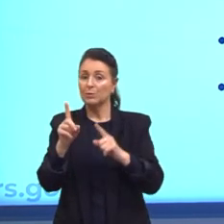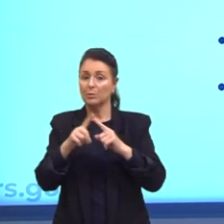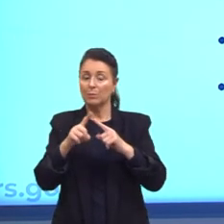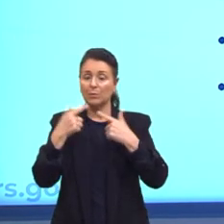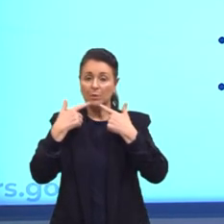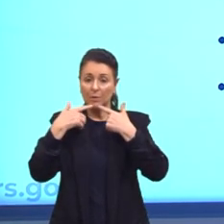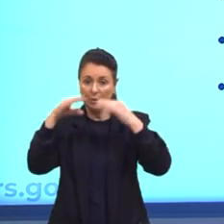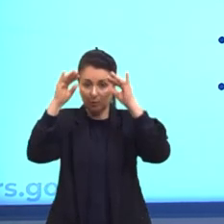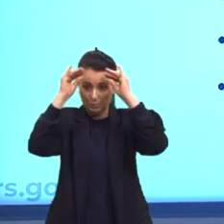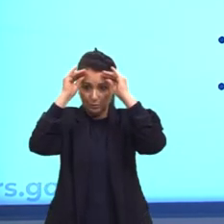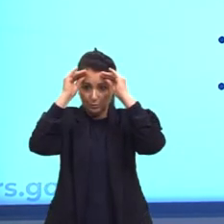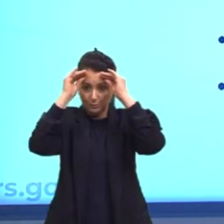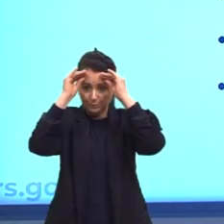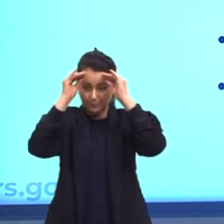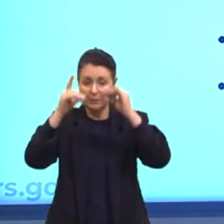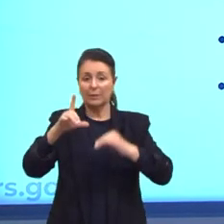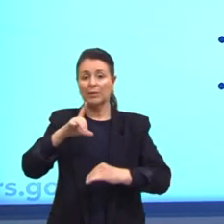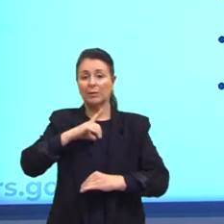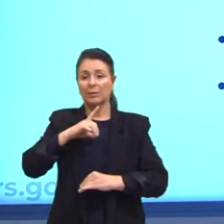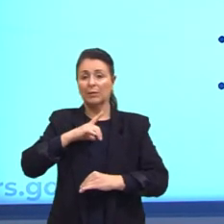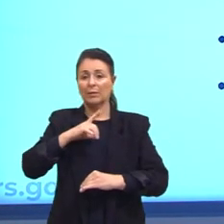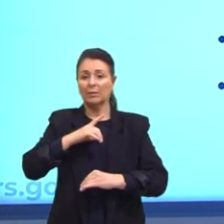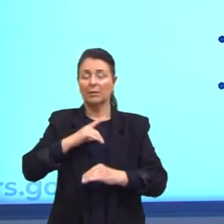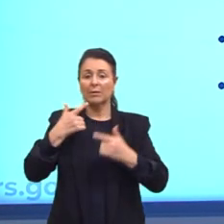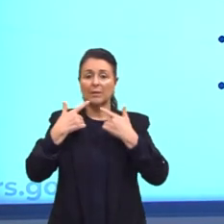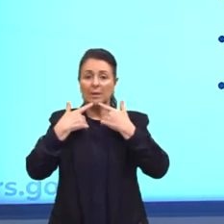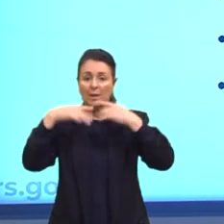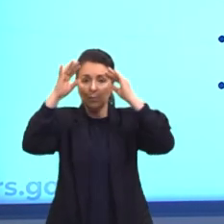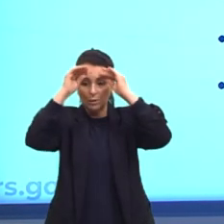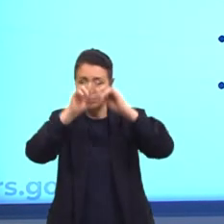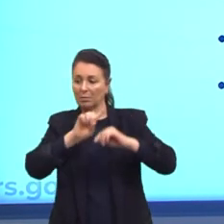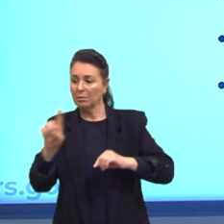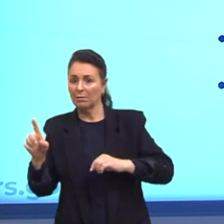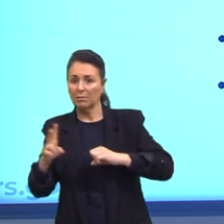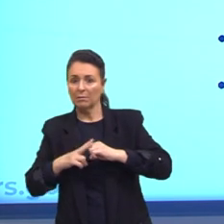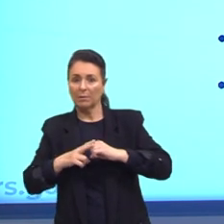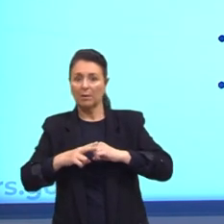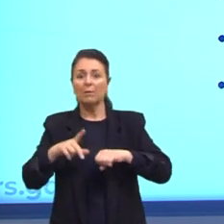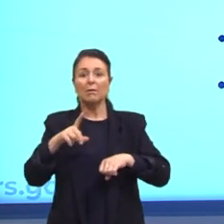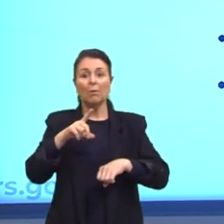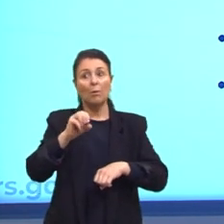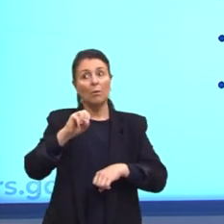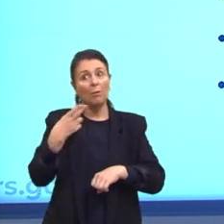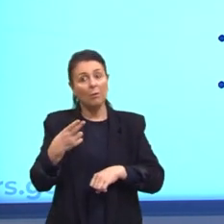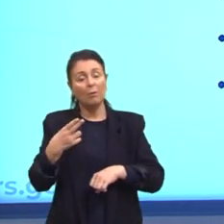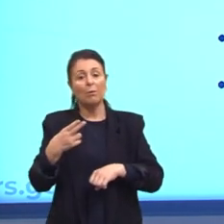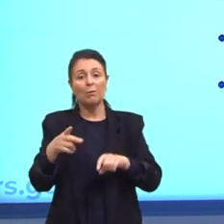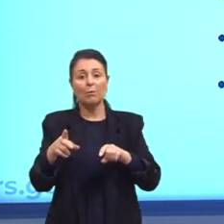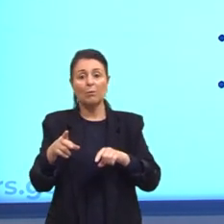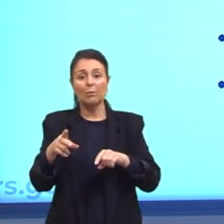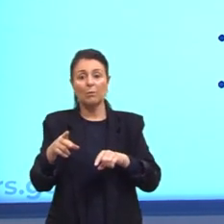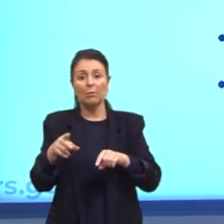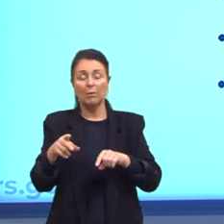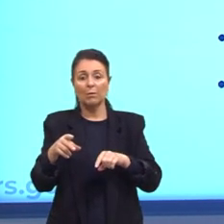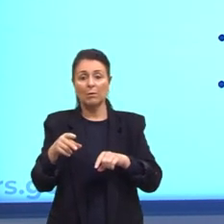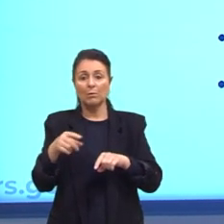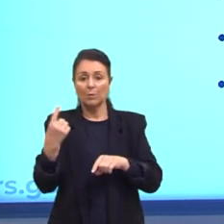Então, ali a gente pode ter só a linguagem não verbal, só a linguagem verbal ou até o uso das duas.